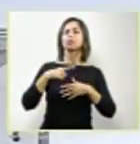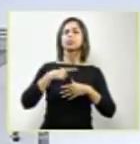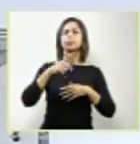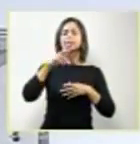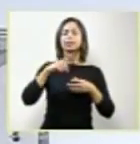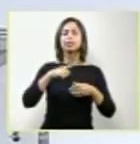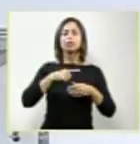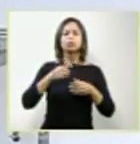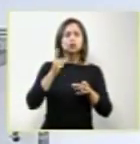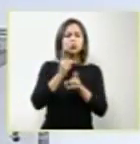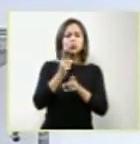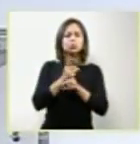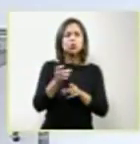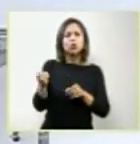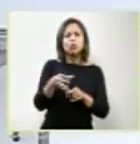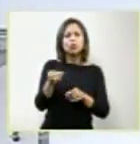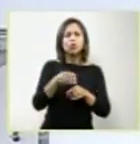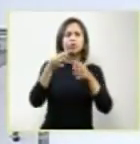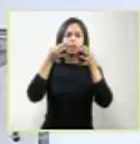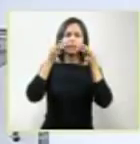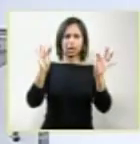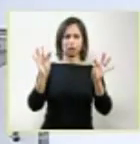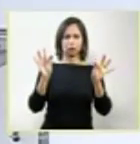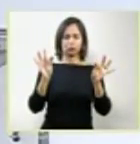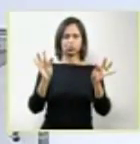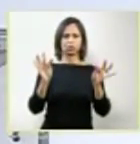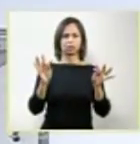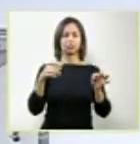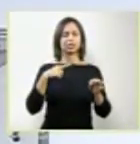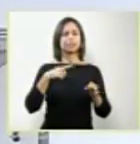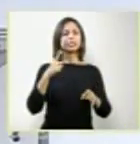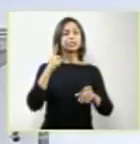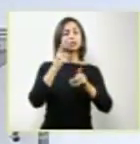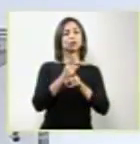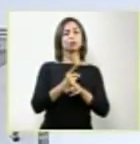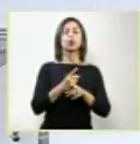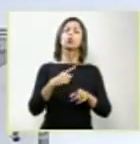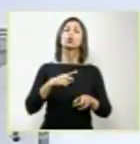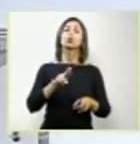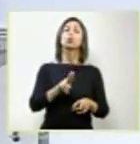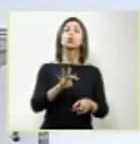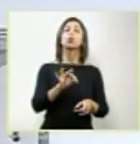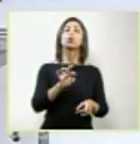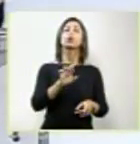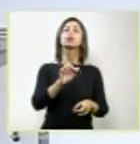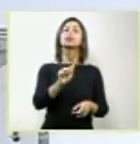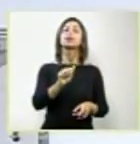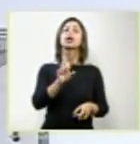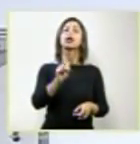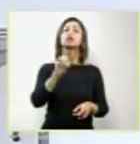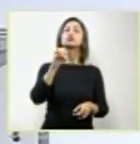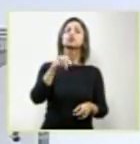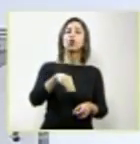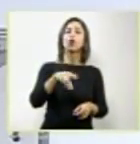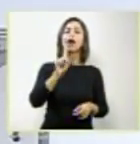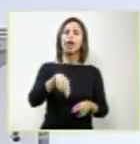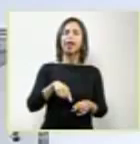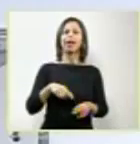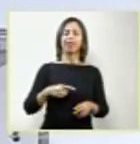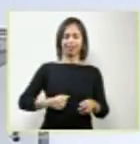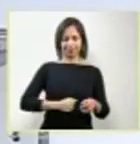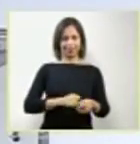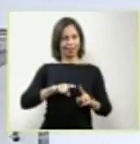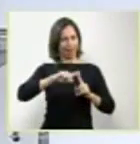permitido, através do ultrasson, se estabelecer o sexo com segurança, com certeza, a partir de uma certa idade.